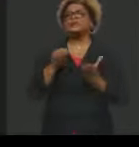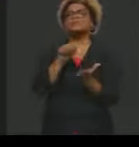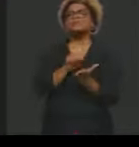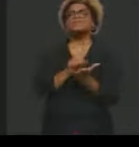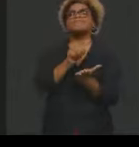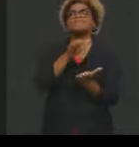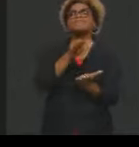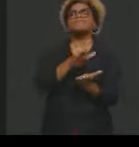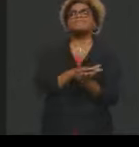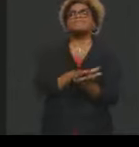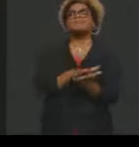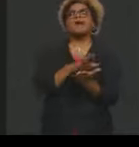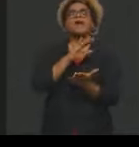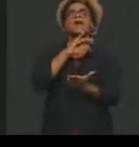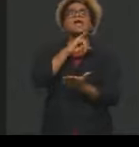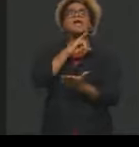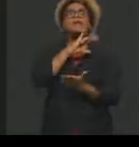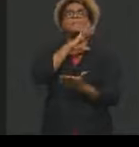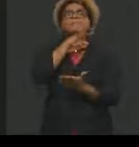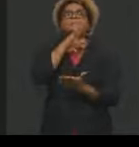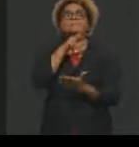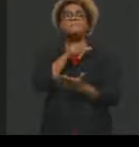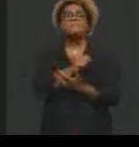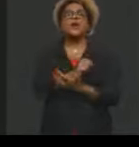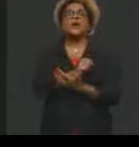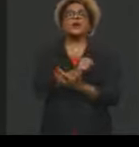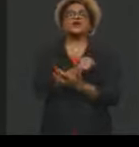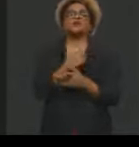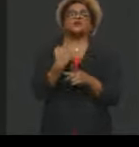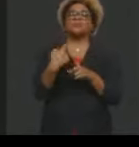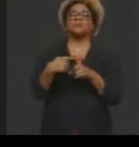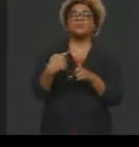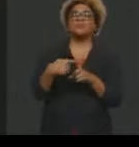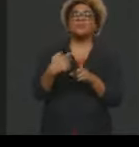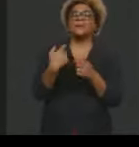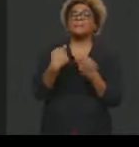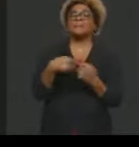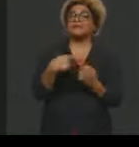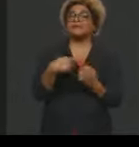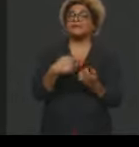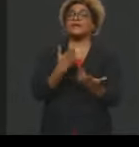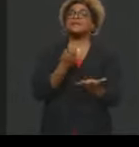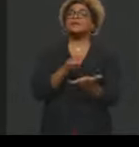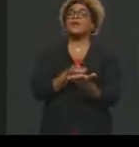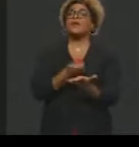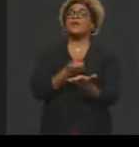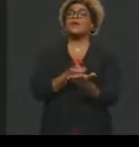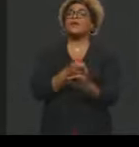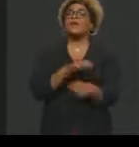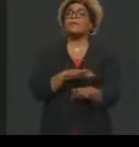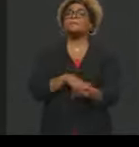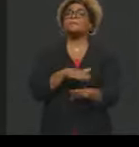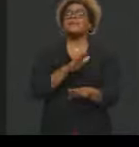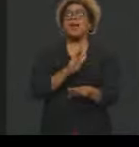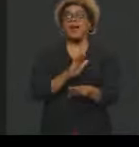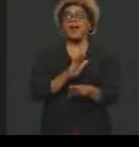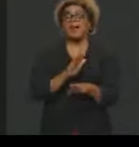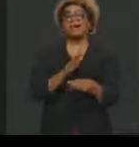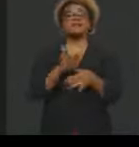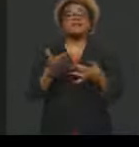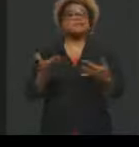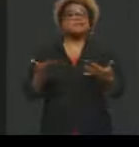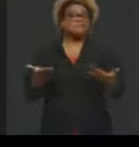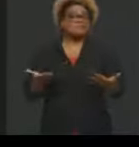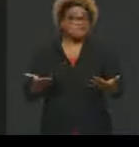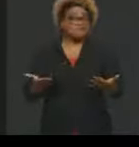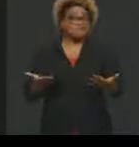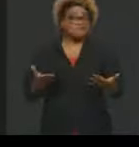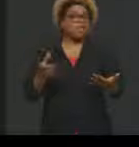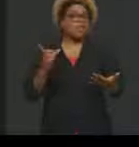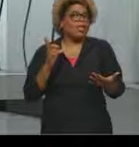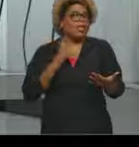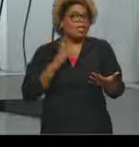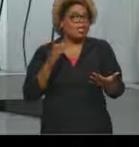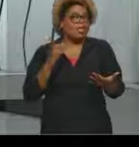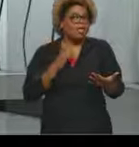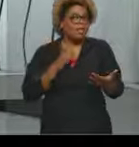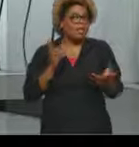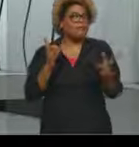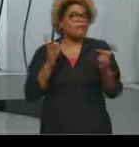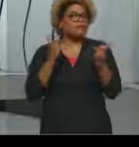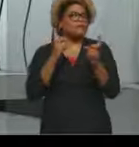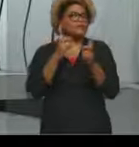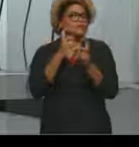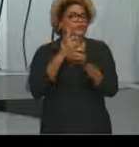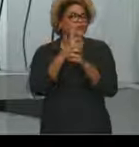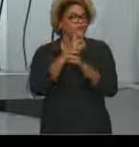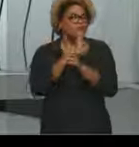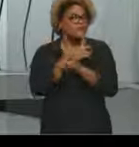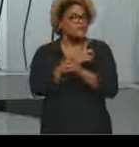isso faz com que o Estado tenha uma retirada maior destinada a essas questões e muitas vezes há uma dificuldade de compatibilizar,